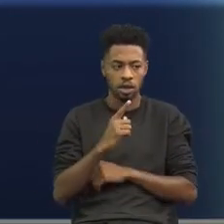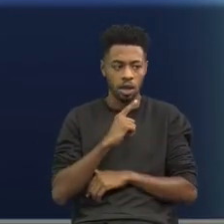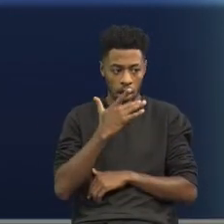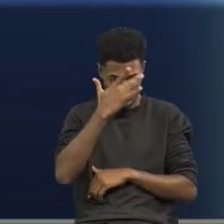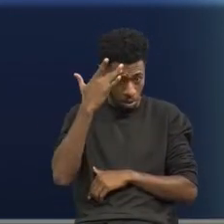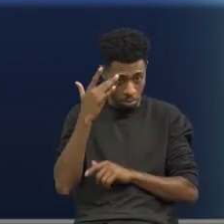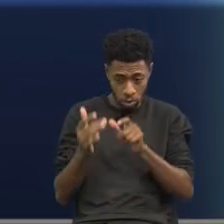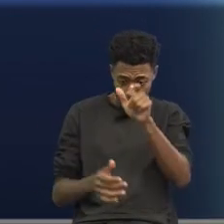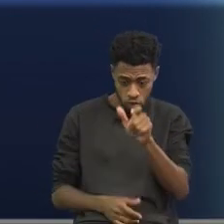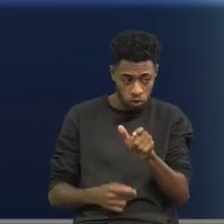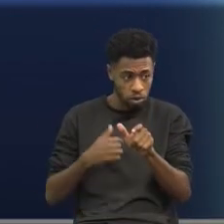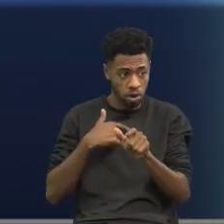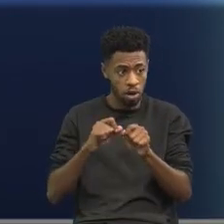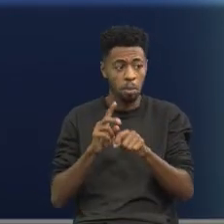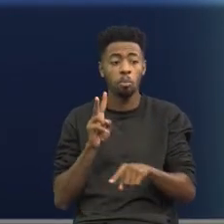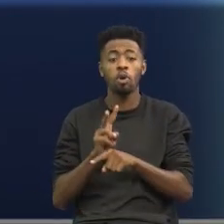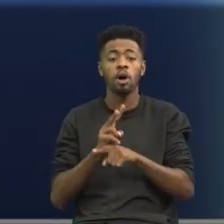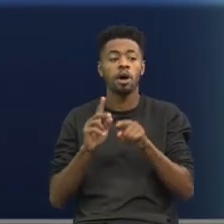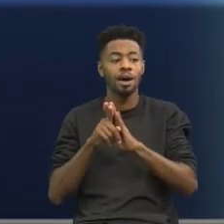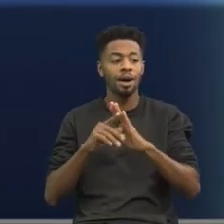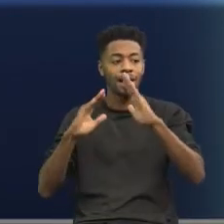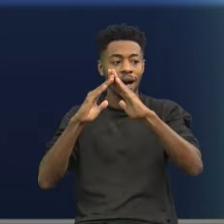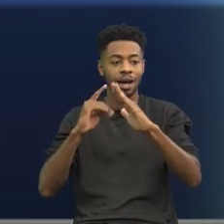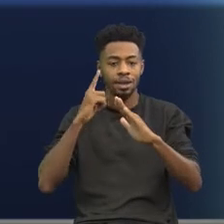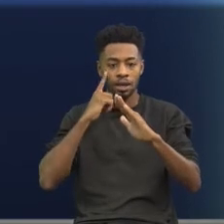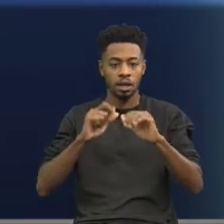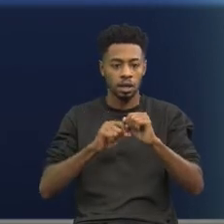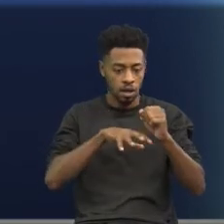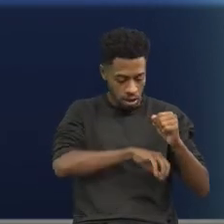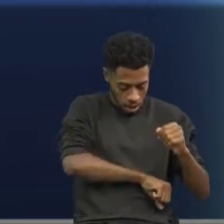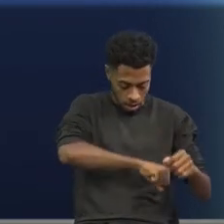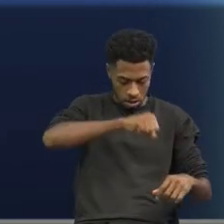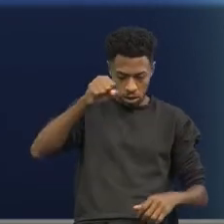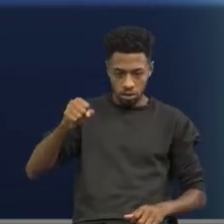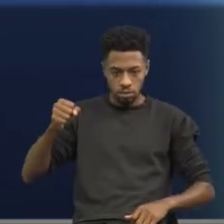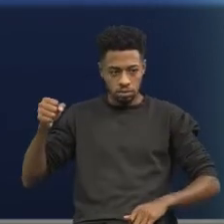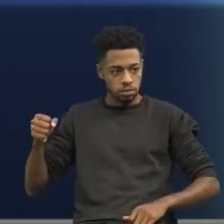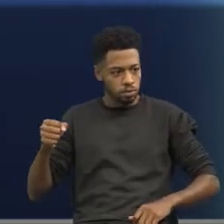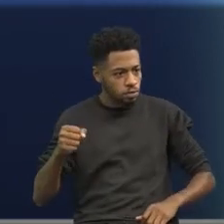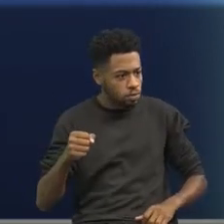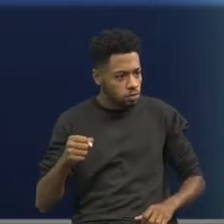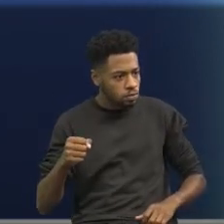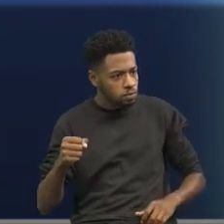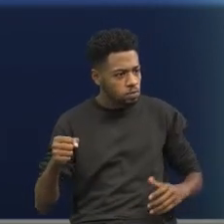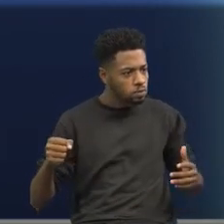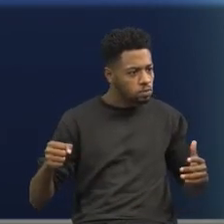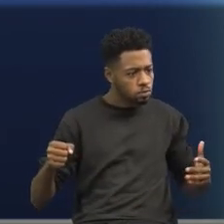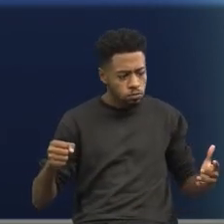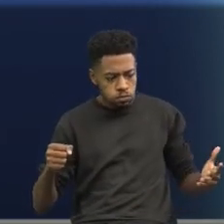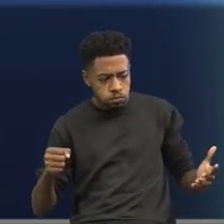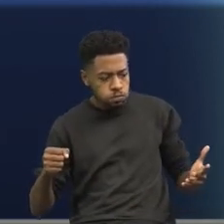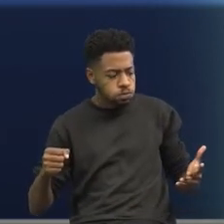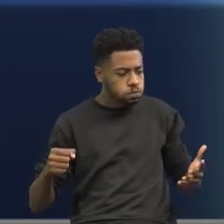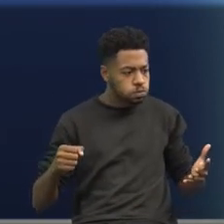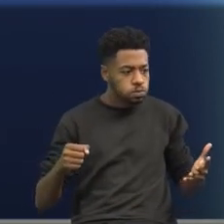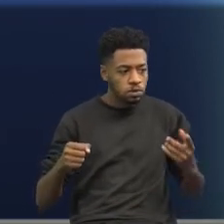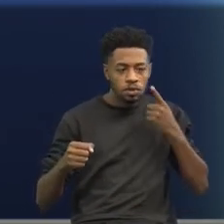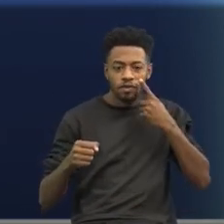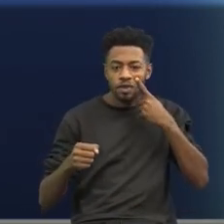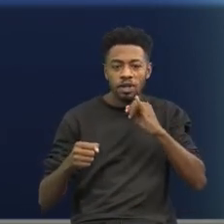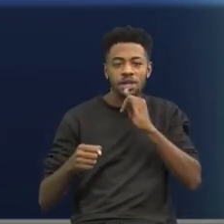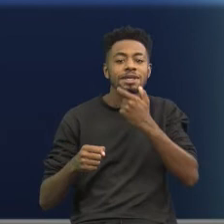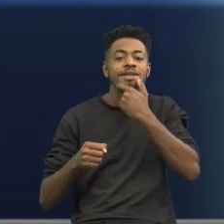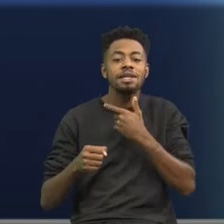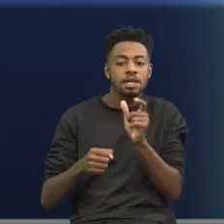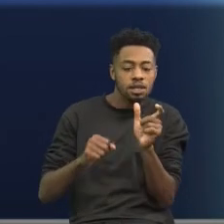protegendo essa casa, inclusive ela está com uma espada na mão e em inglês, eu já vou traduzir aqui para